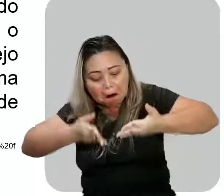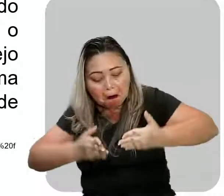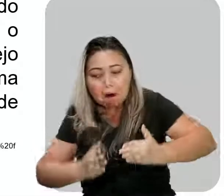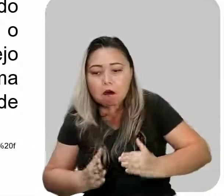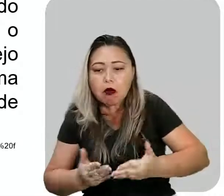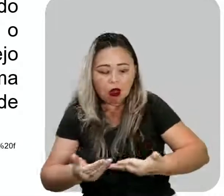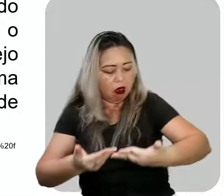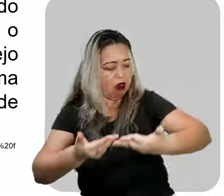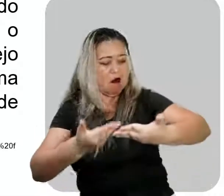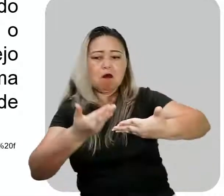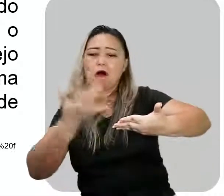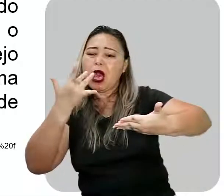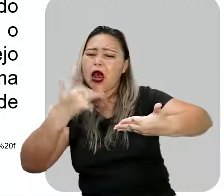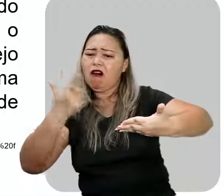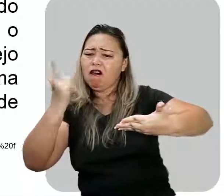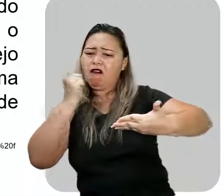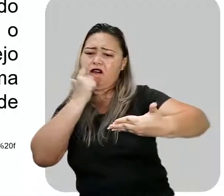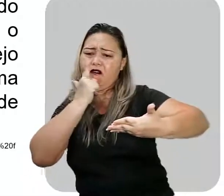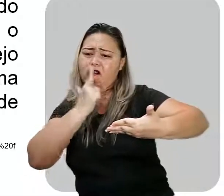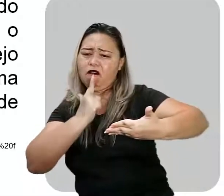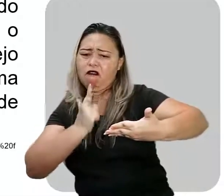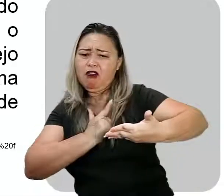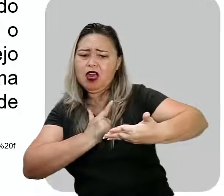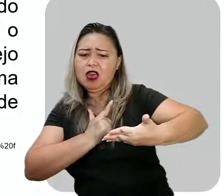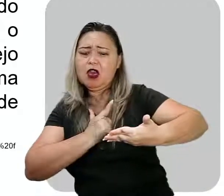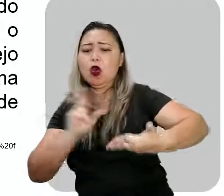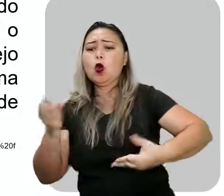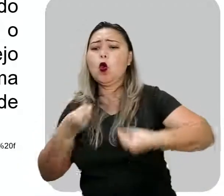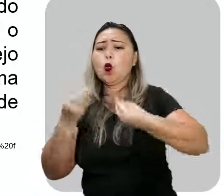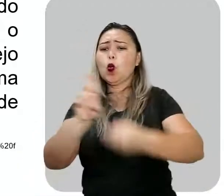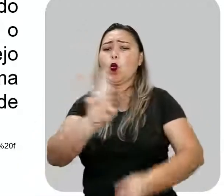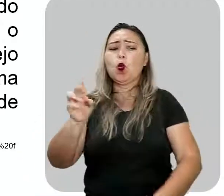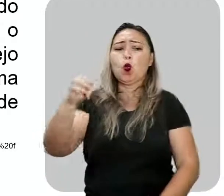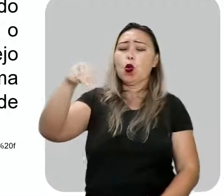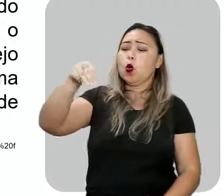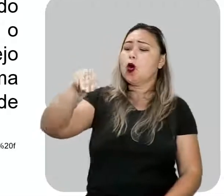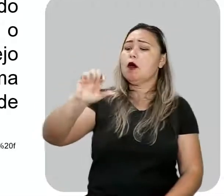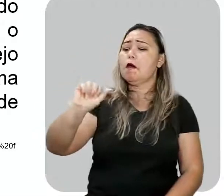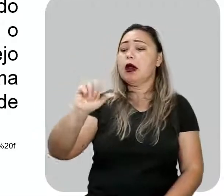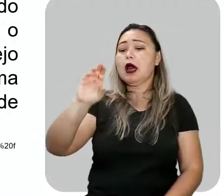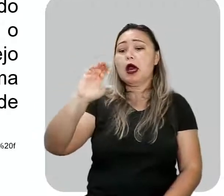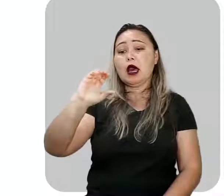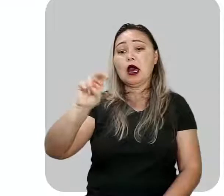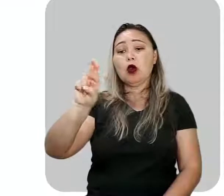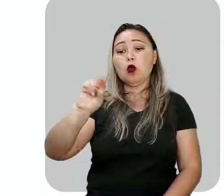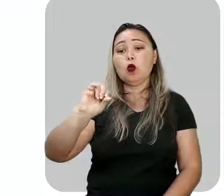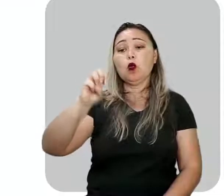uma criança feia. Essa criança é é chamada de Macunaíma.